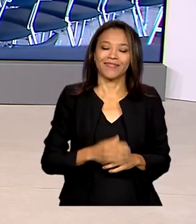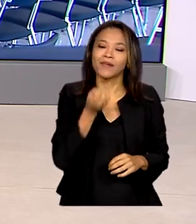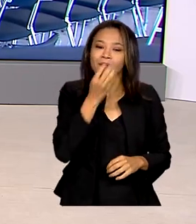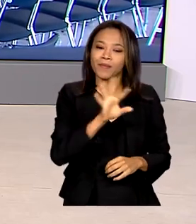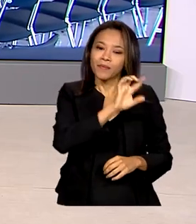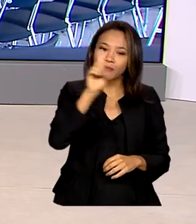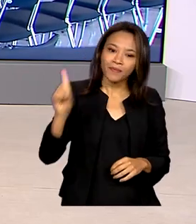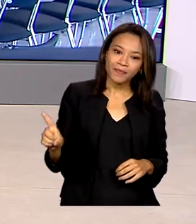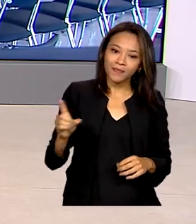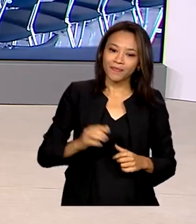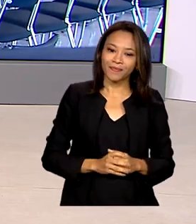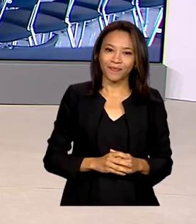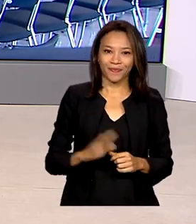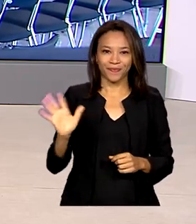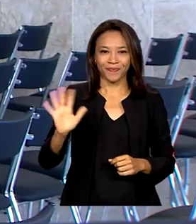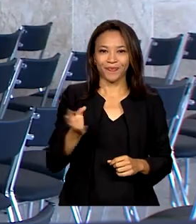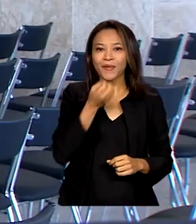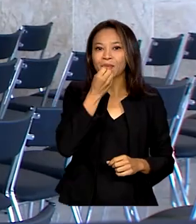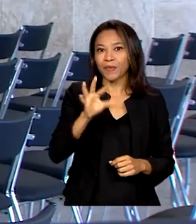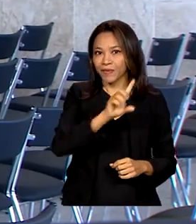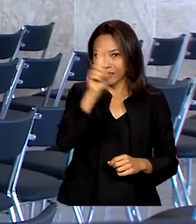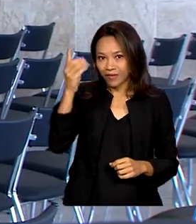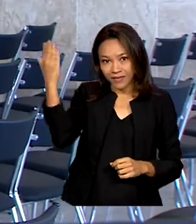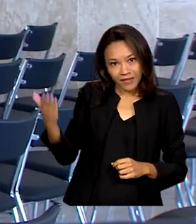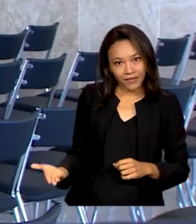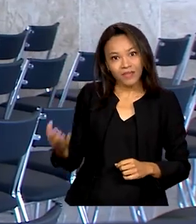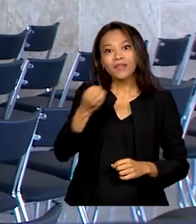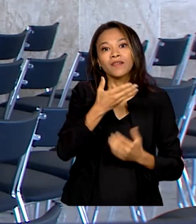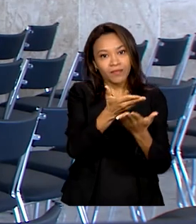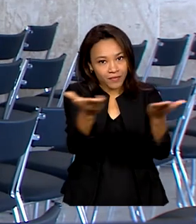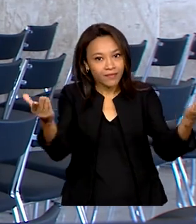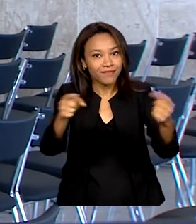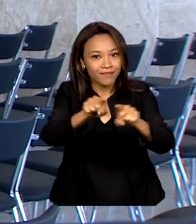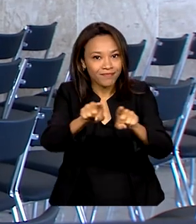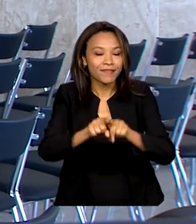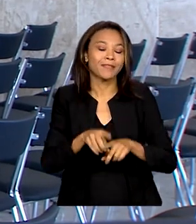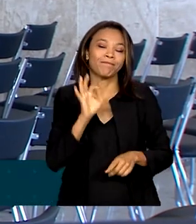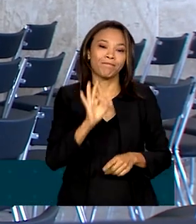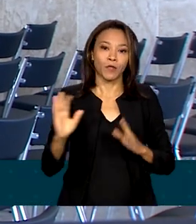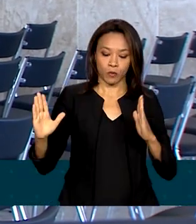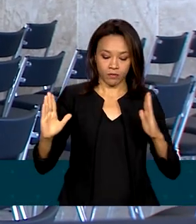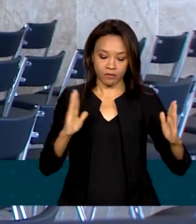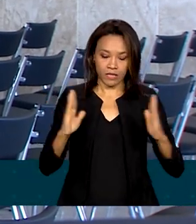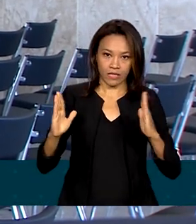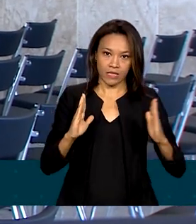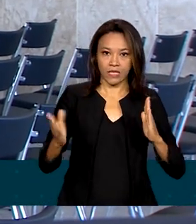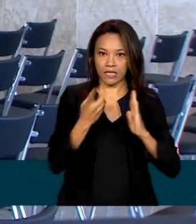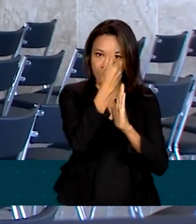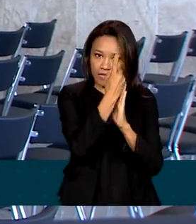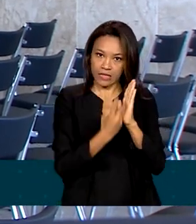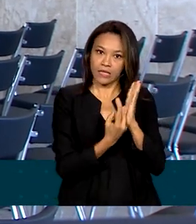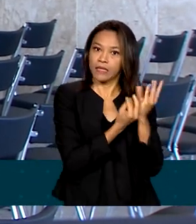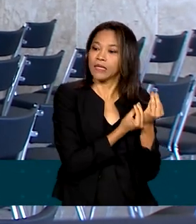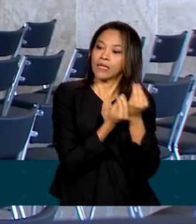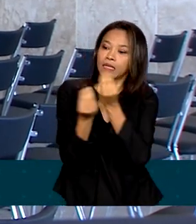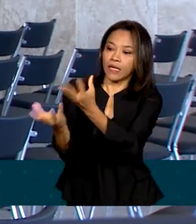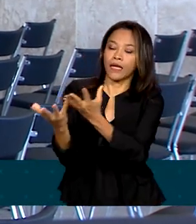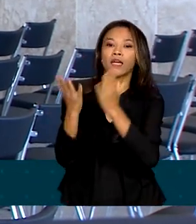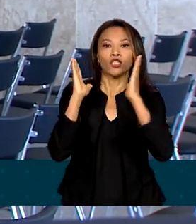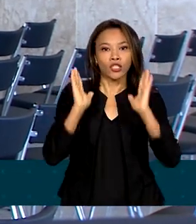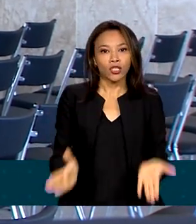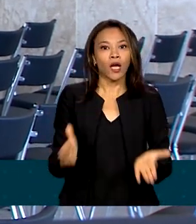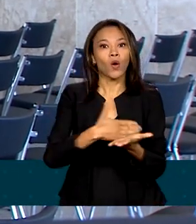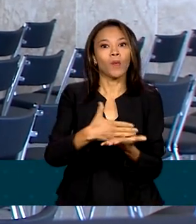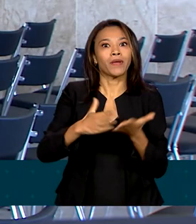Glauco! Olá, Vanessa! Bom dia pra você, bom dia a todos. É isso mesmo, né? O prazo para a entrega da declaração começa a contar